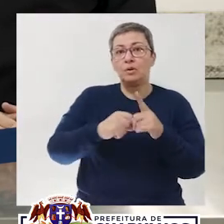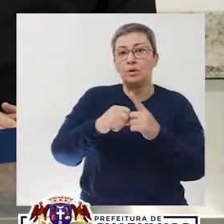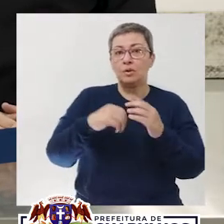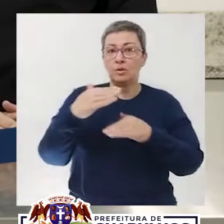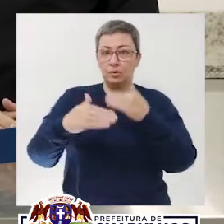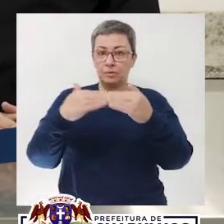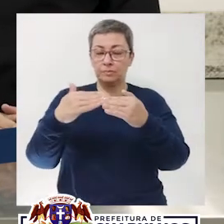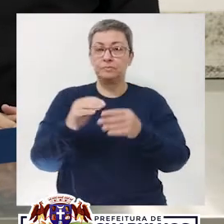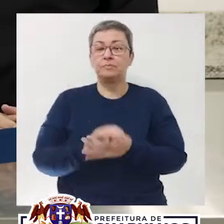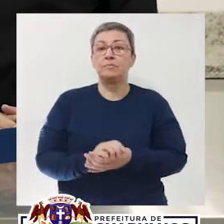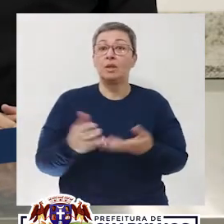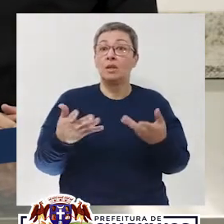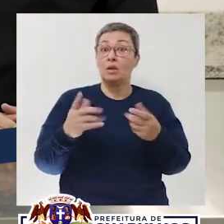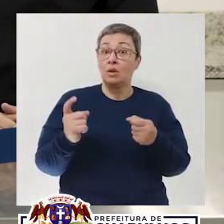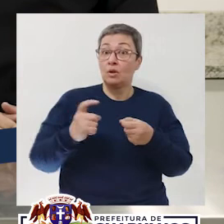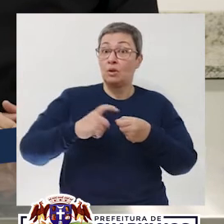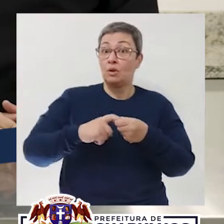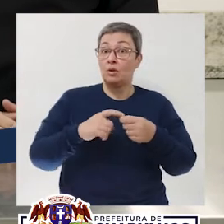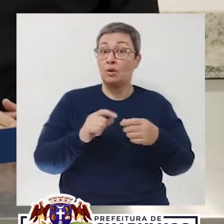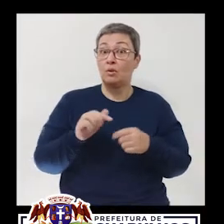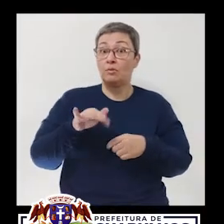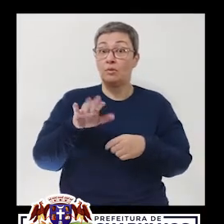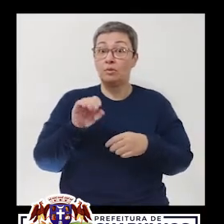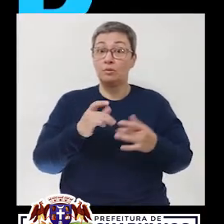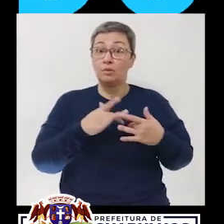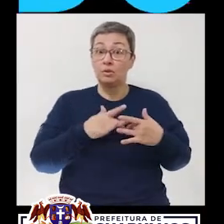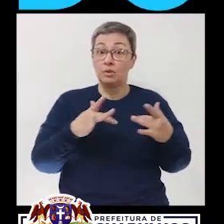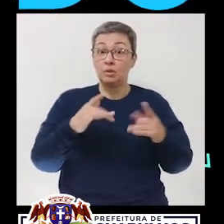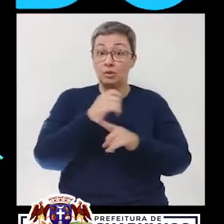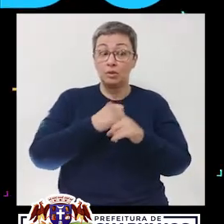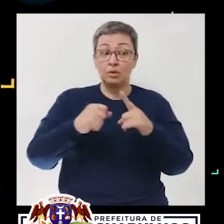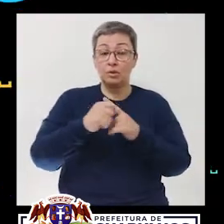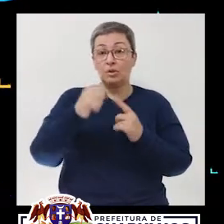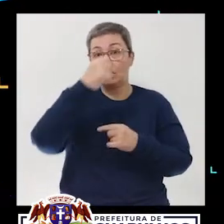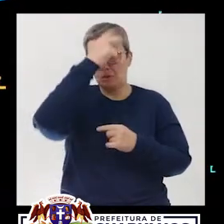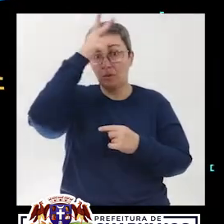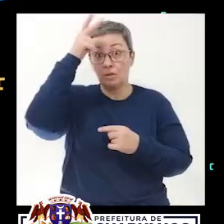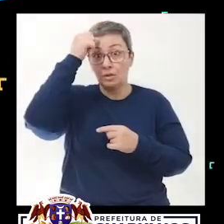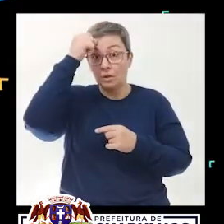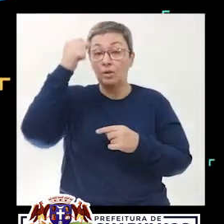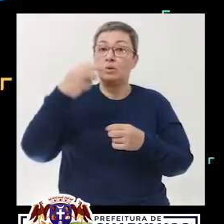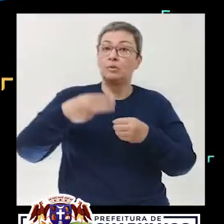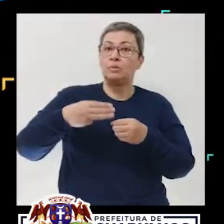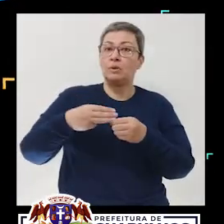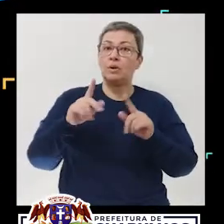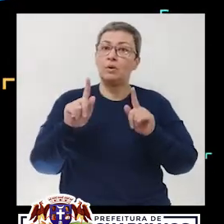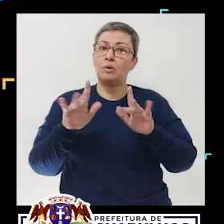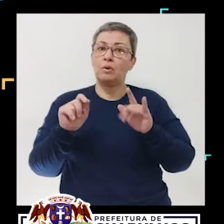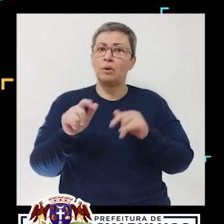Desenvolvimento e Assistência Social, em parceria com o Fundo Social de Solidariedade da Prefeitura Municipal de Guarulhos.